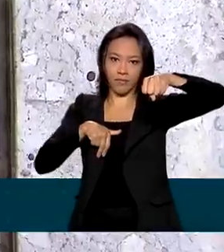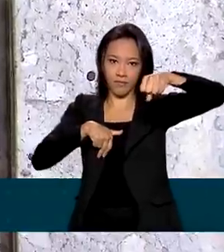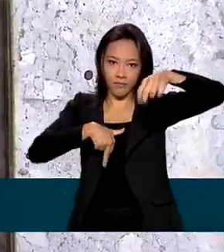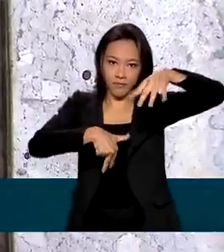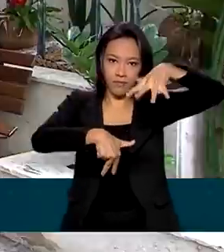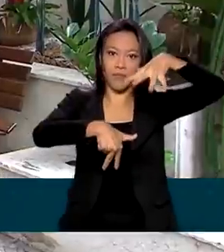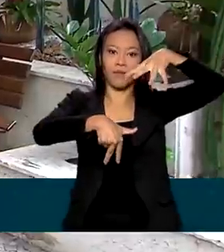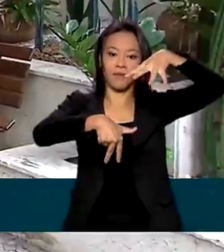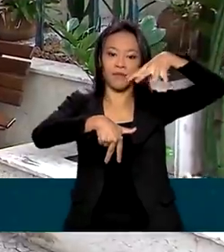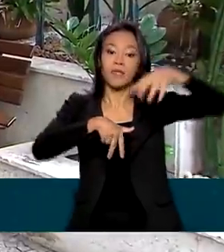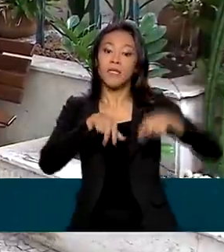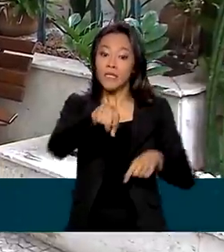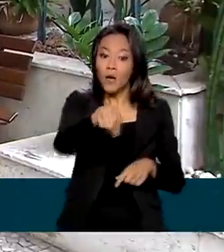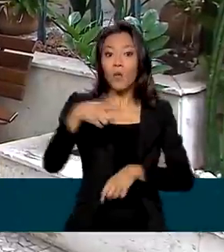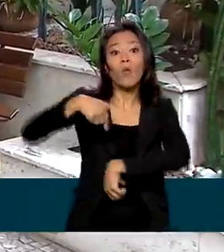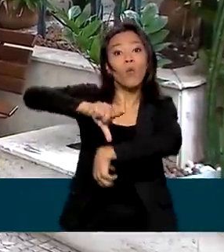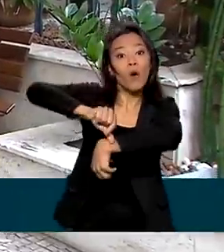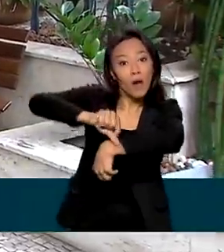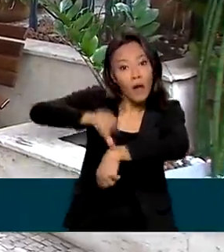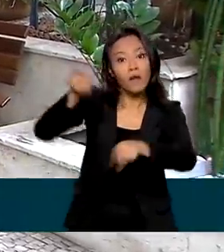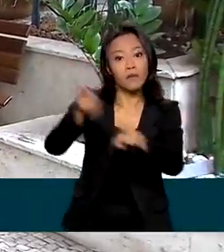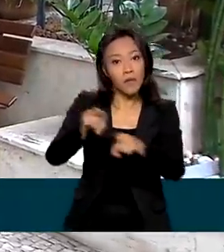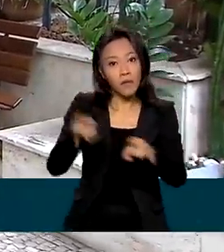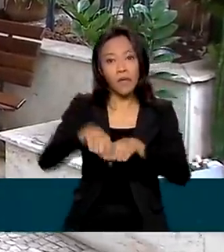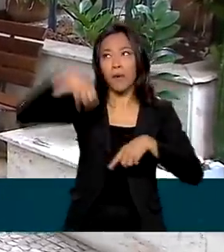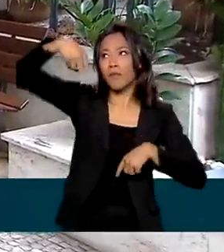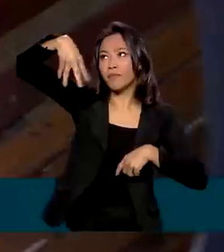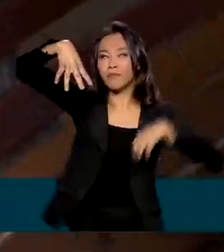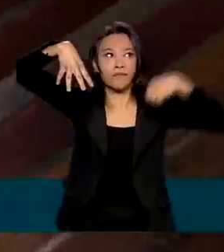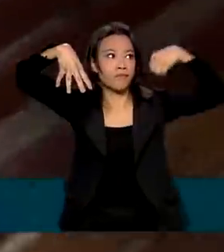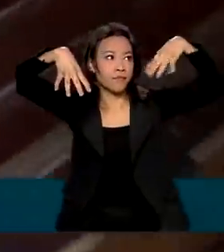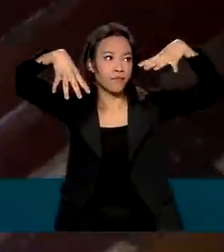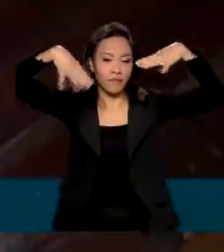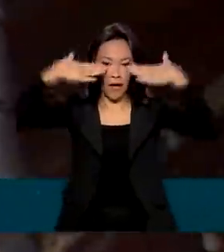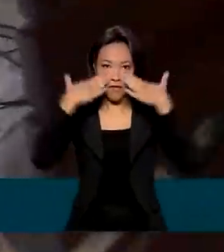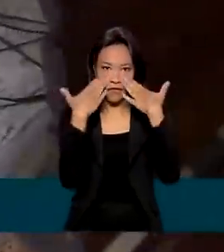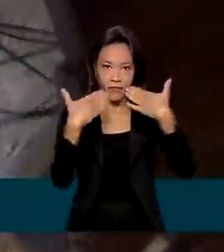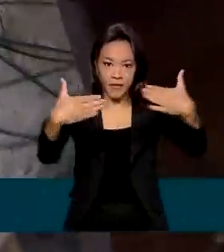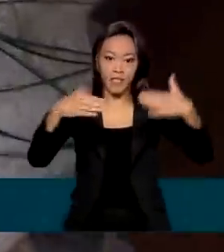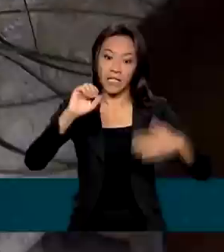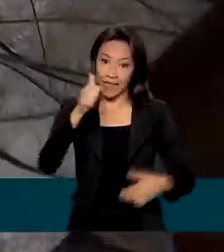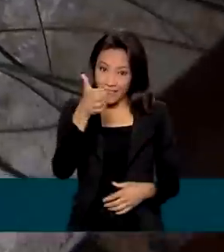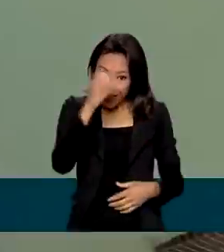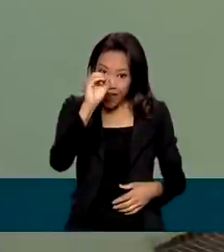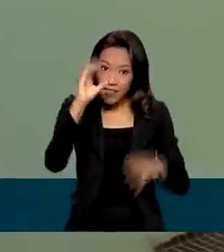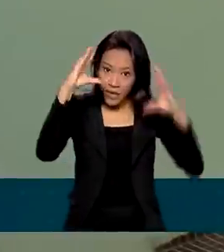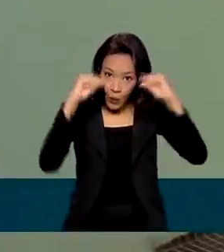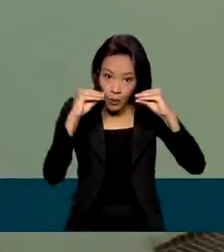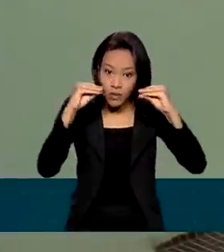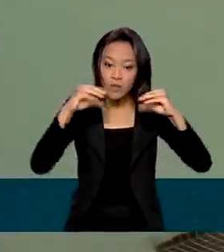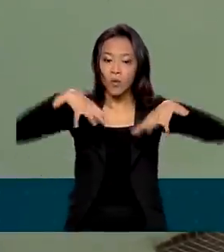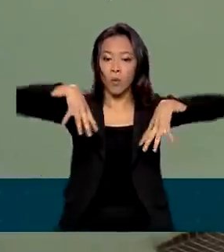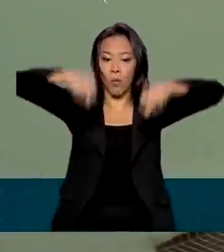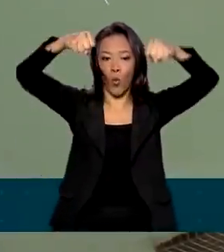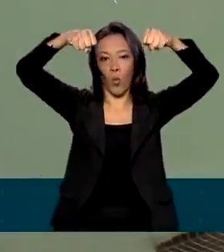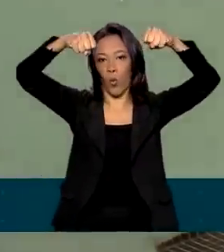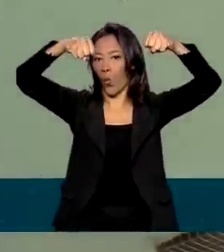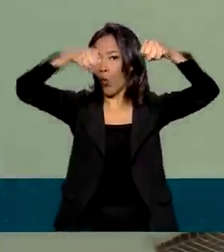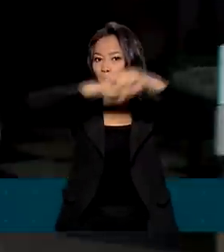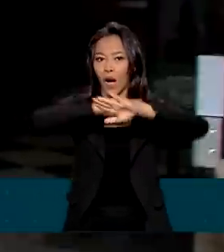Temporizadores controlam o horário para iluminar a fachada e o jardim. Depois das dez da noite, as luzes apagam